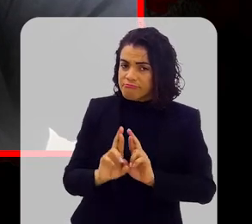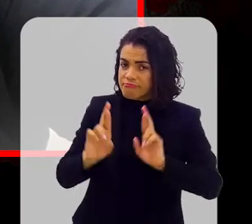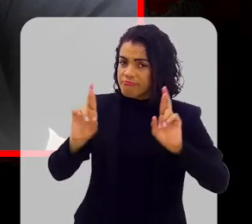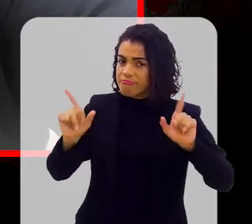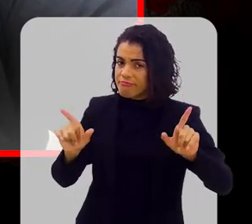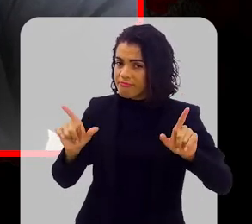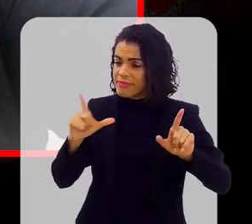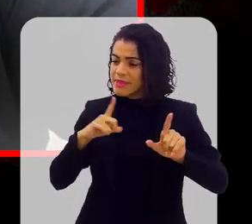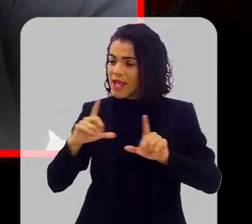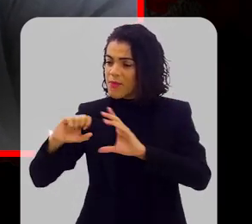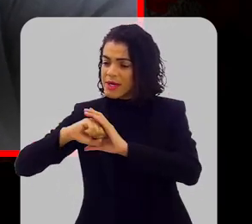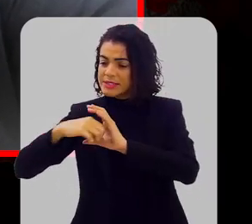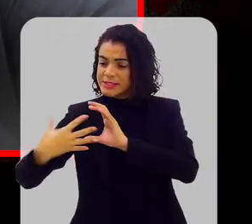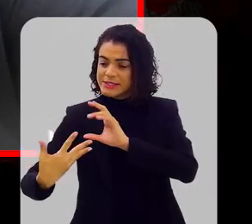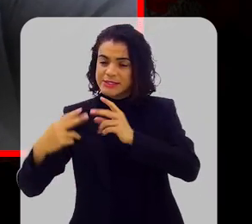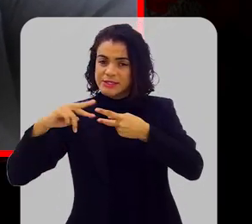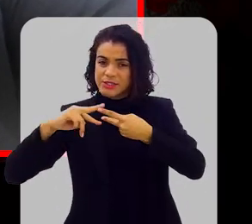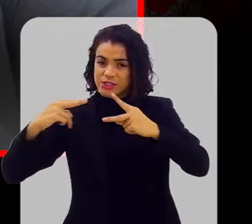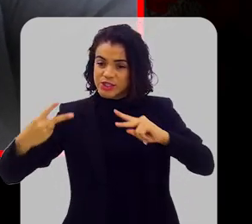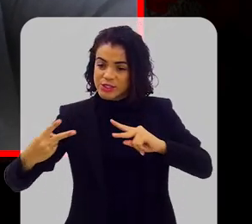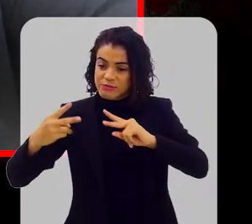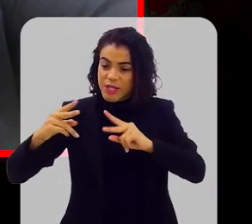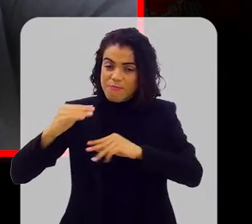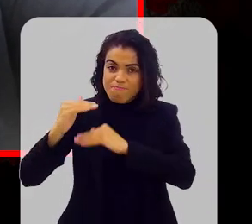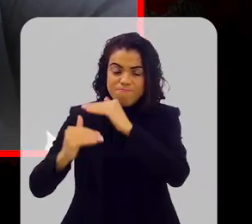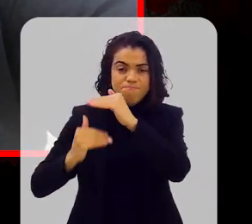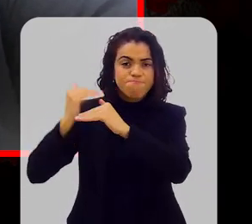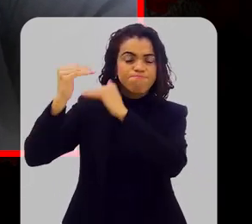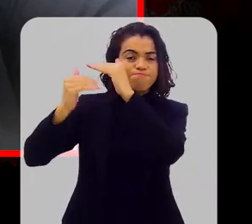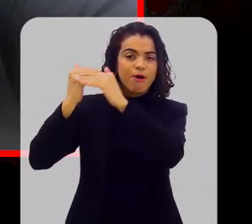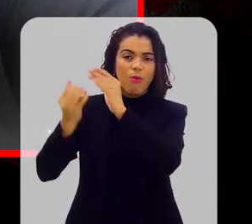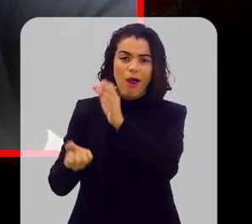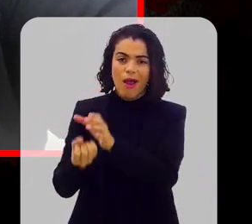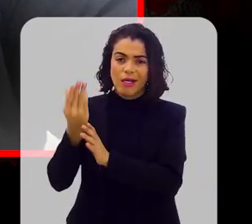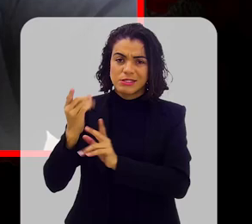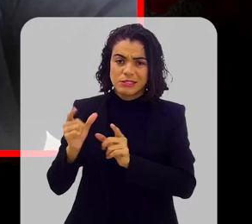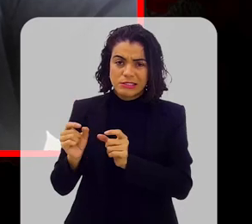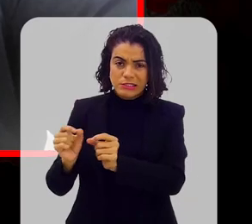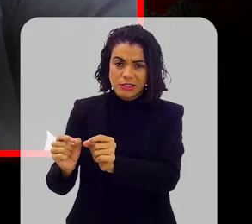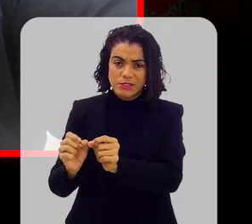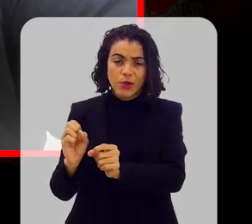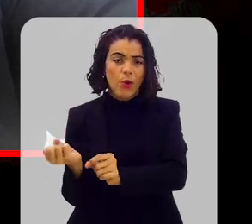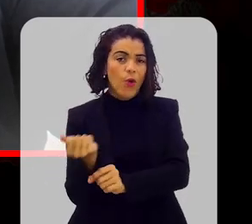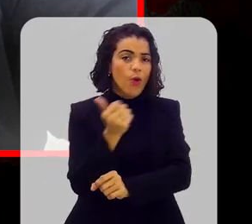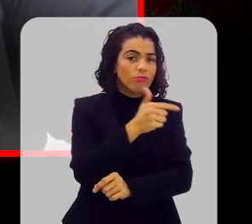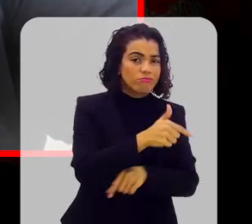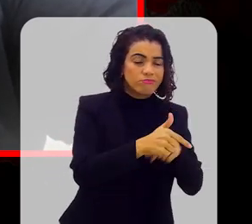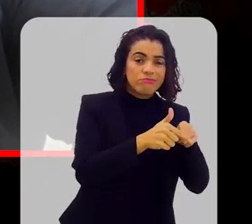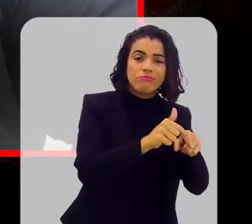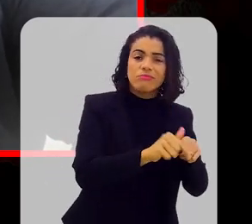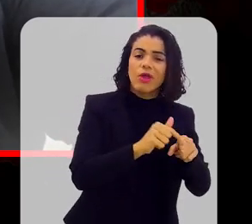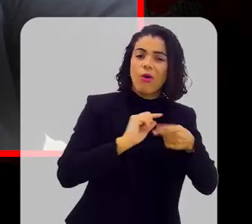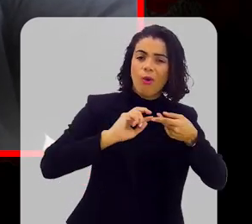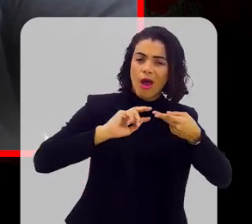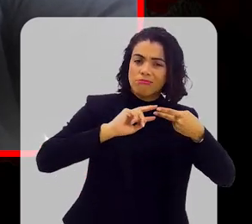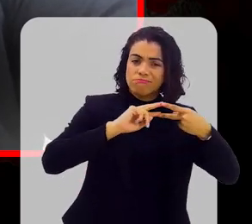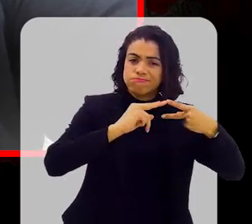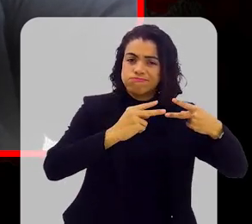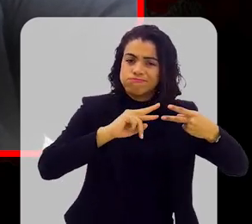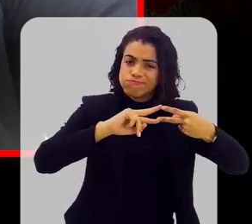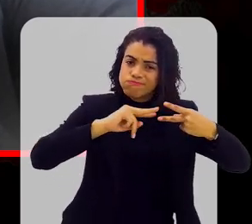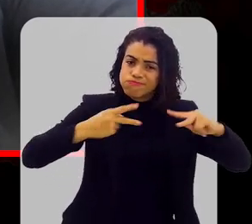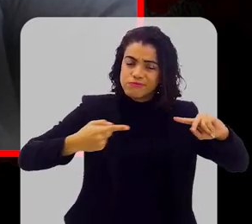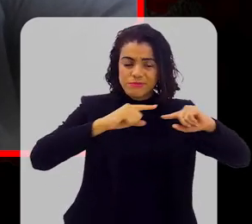entre estar numa síndrome genética que aumenta o risco de câncer e ter uma hereditariedade que não pode ser